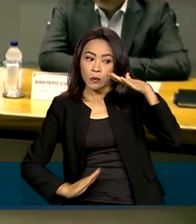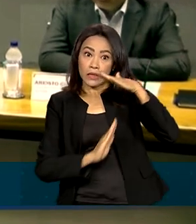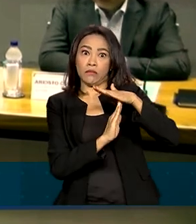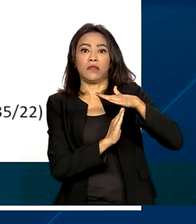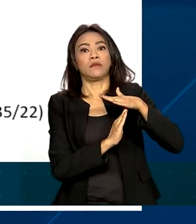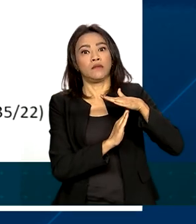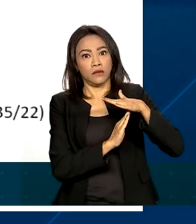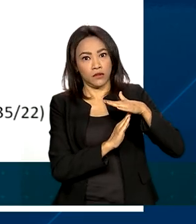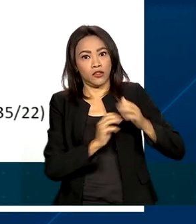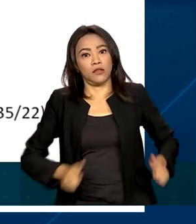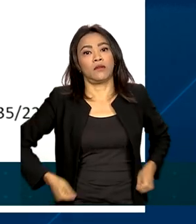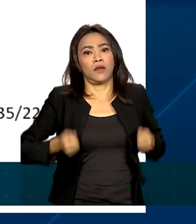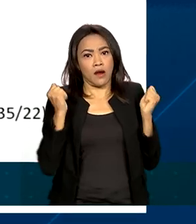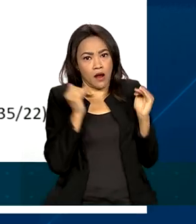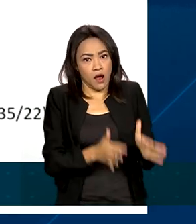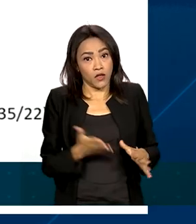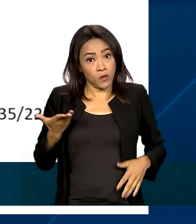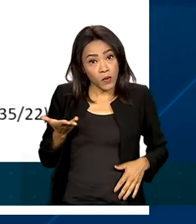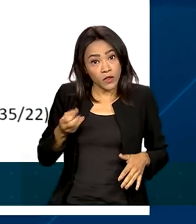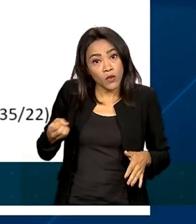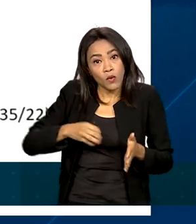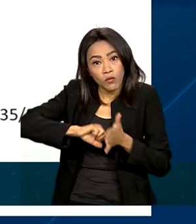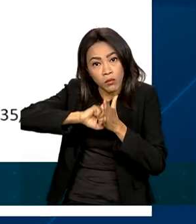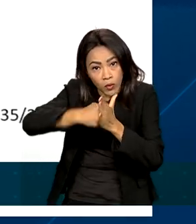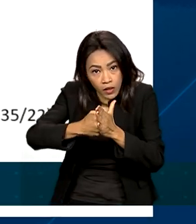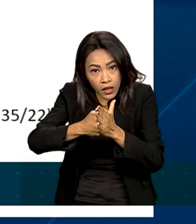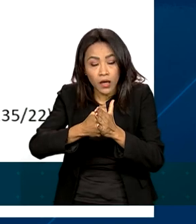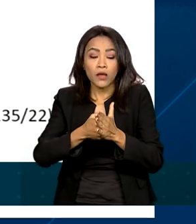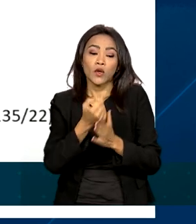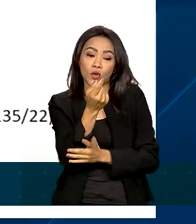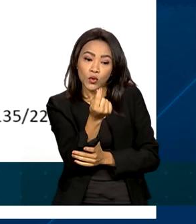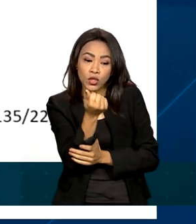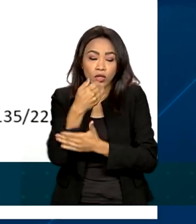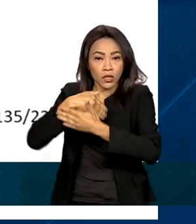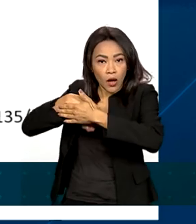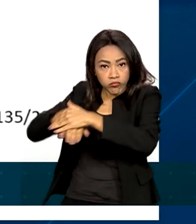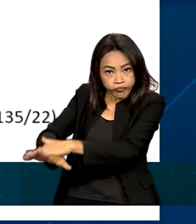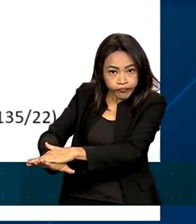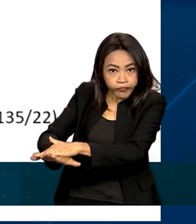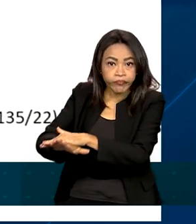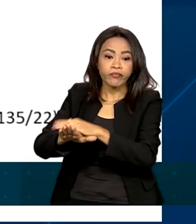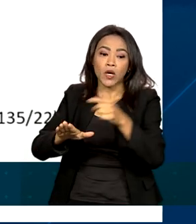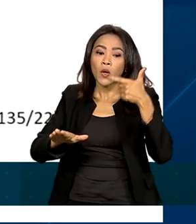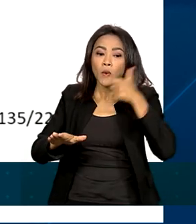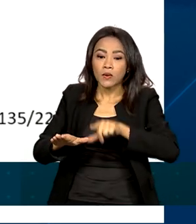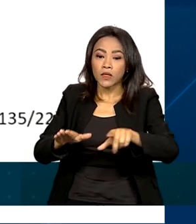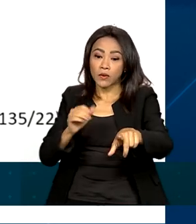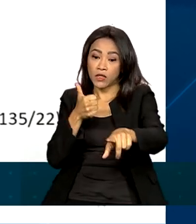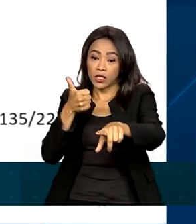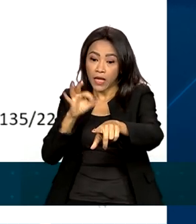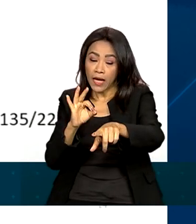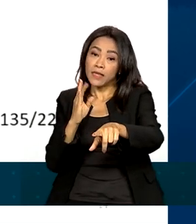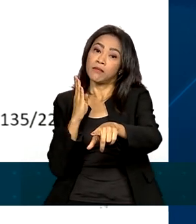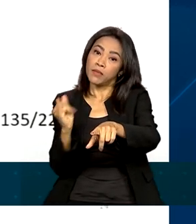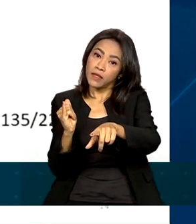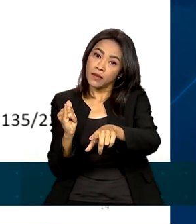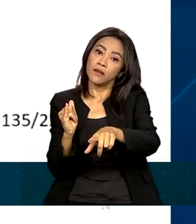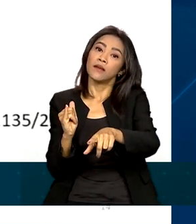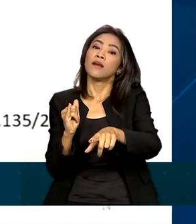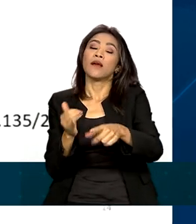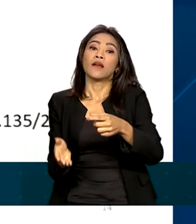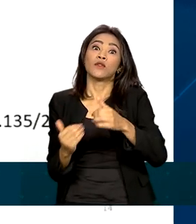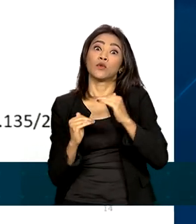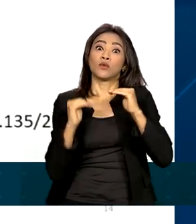gastos. Com o novo bloqueio, o total de recursos contingenciados avançou de 10 bilhões e meio de reais